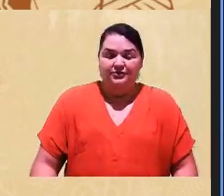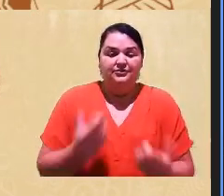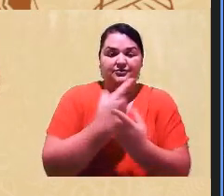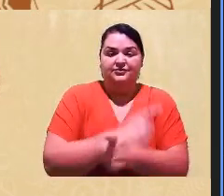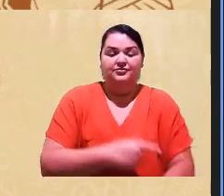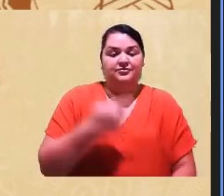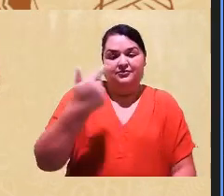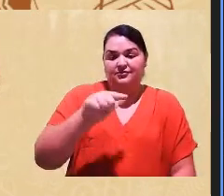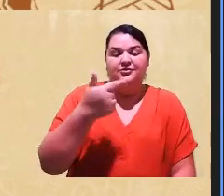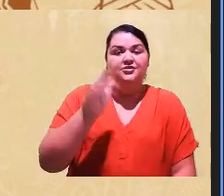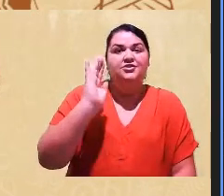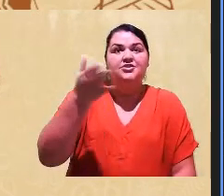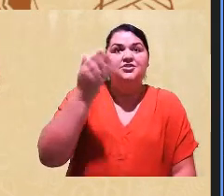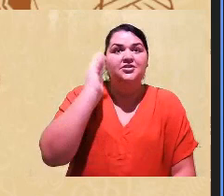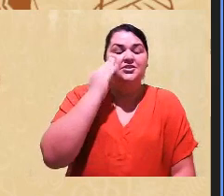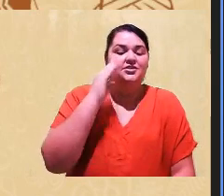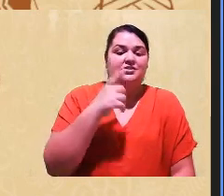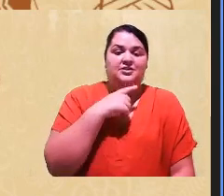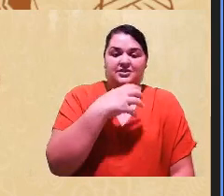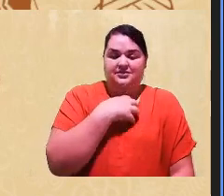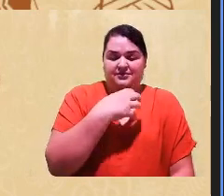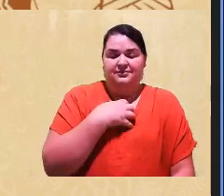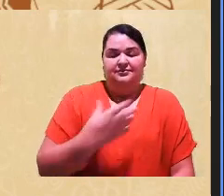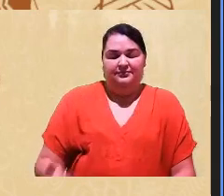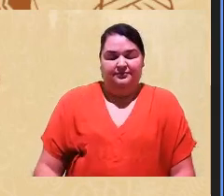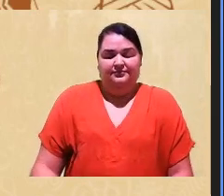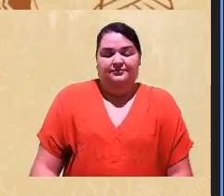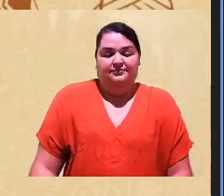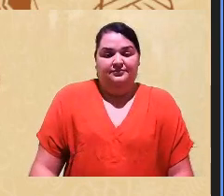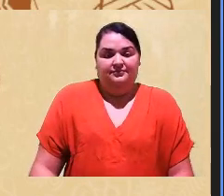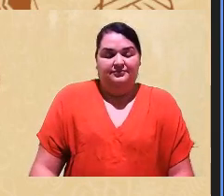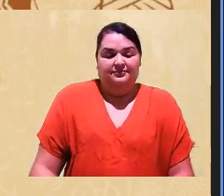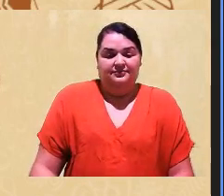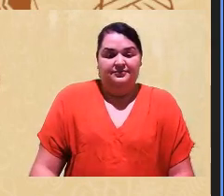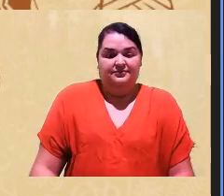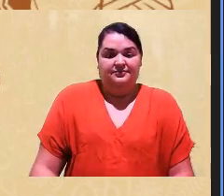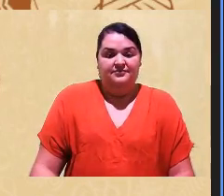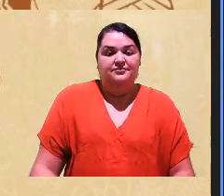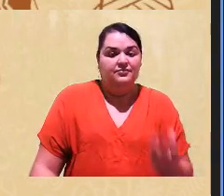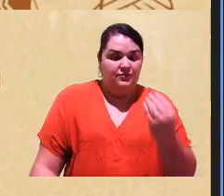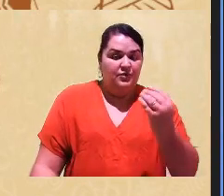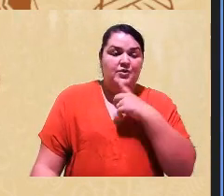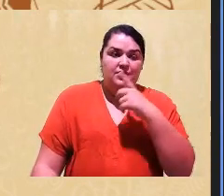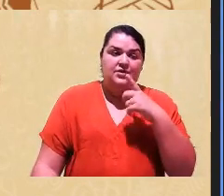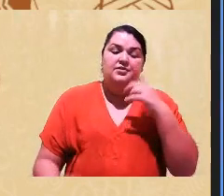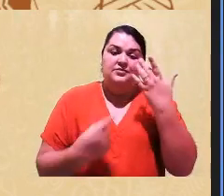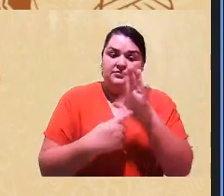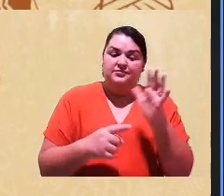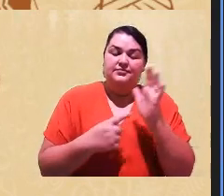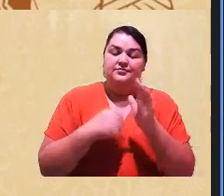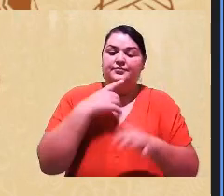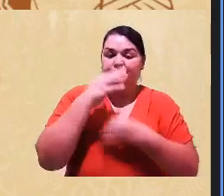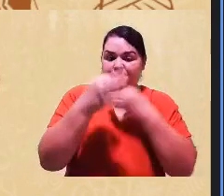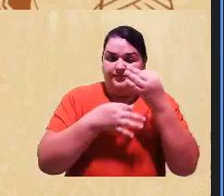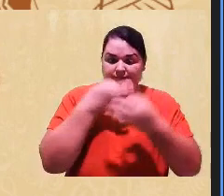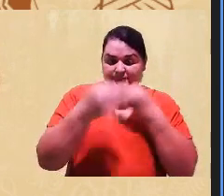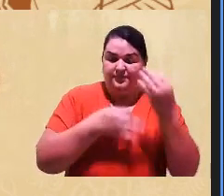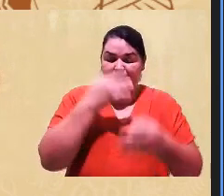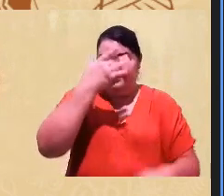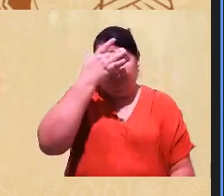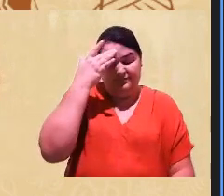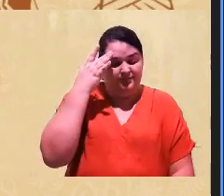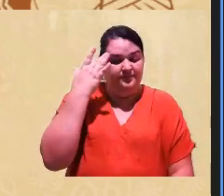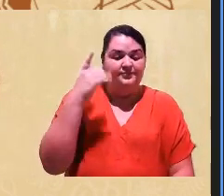já entendeu o que ele estava fazendo ali. muito vai aparecer nos depoimentos dos candidatos a